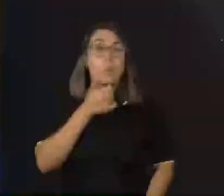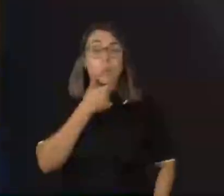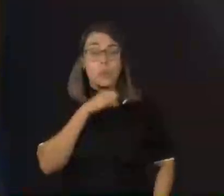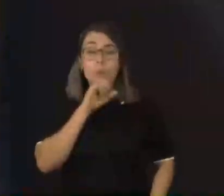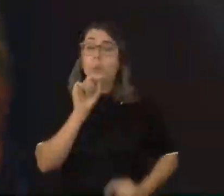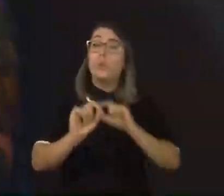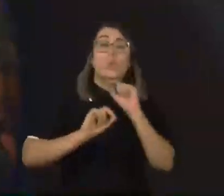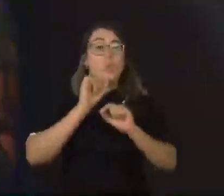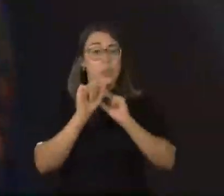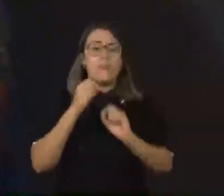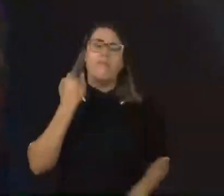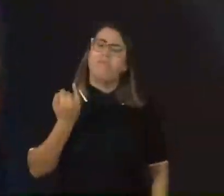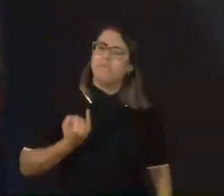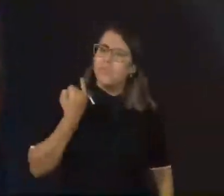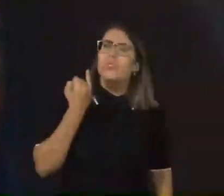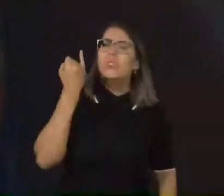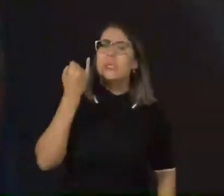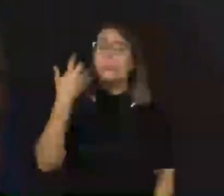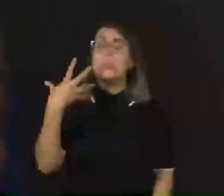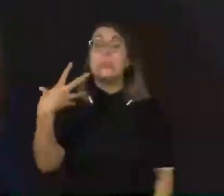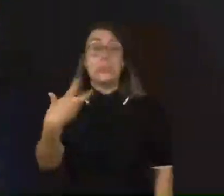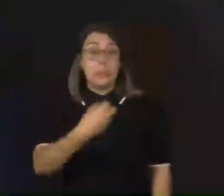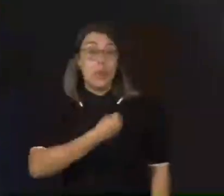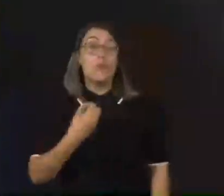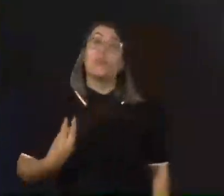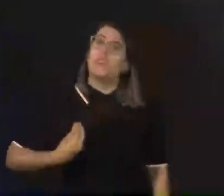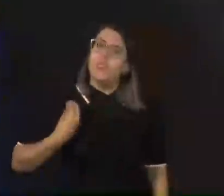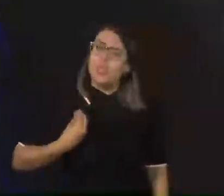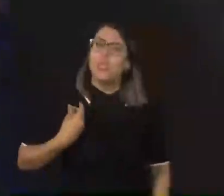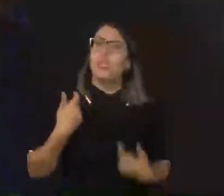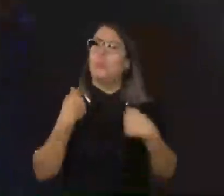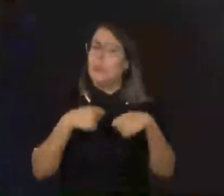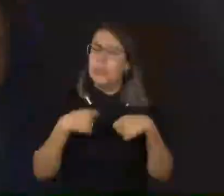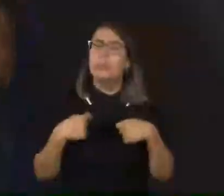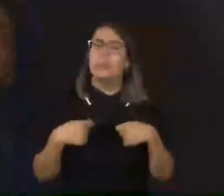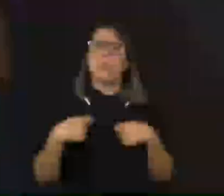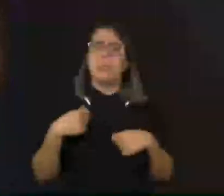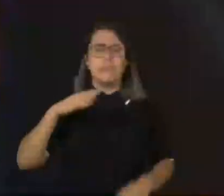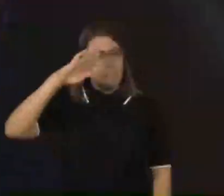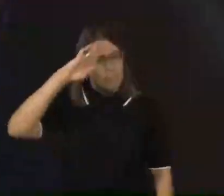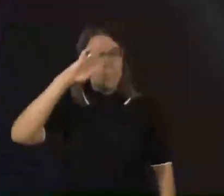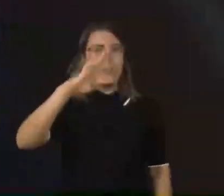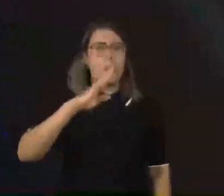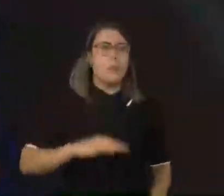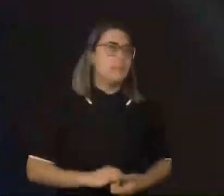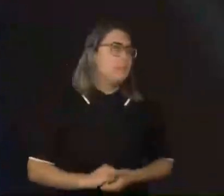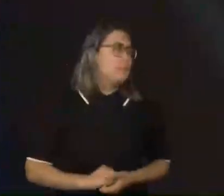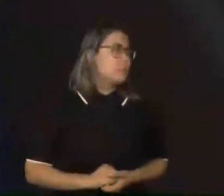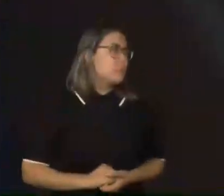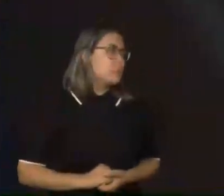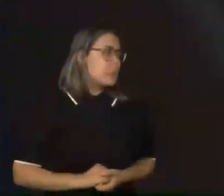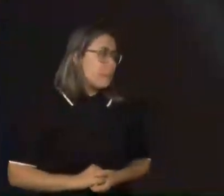importante é isso, que isso salva vidas, que isso é fundamental. Então, aqui eu vou aproveitar, vocês já